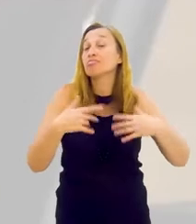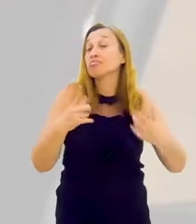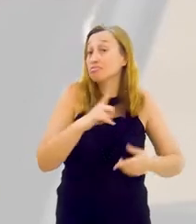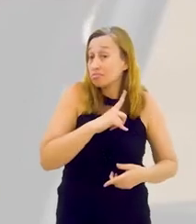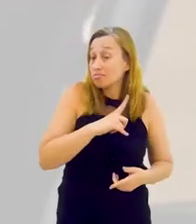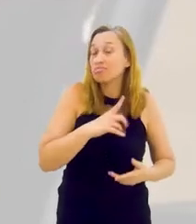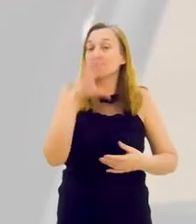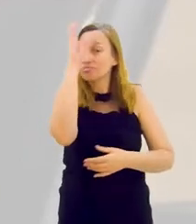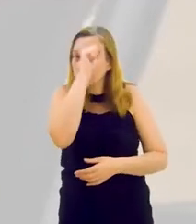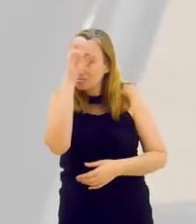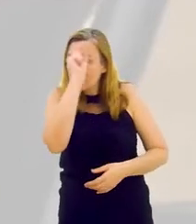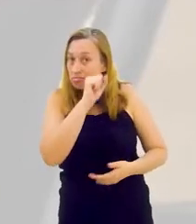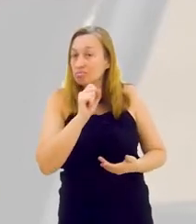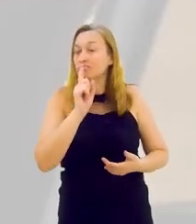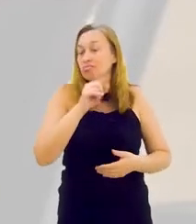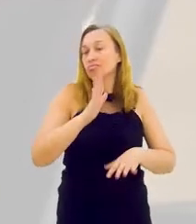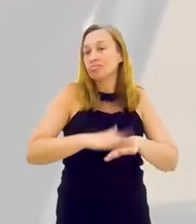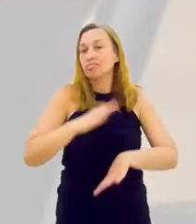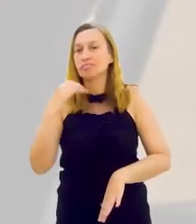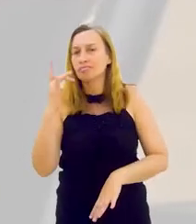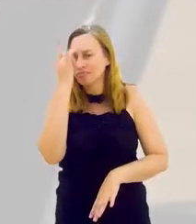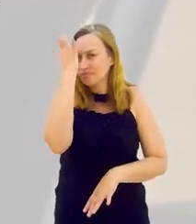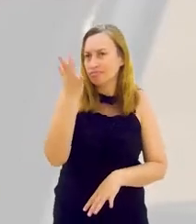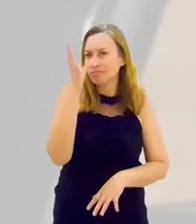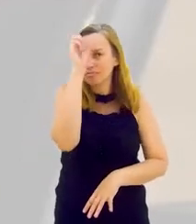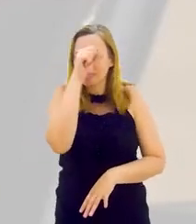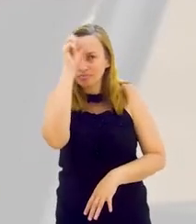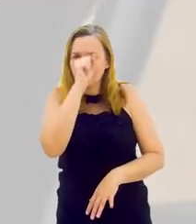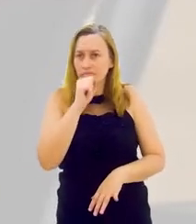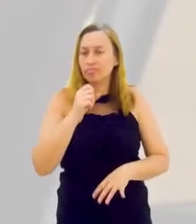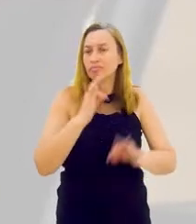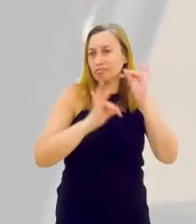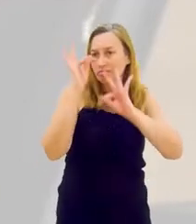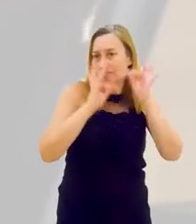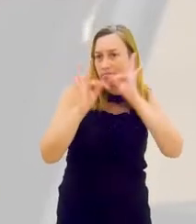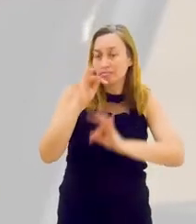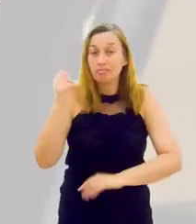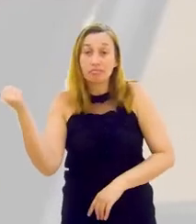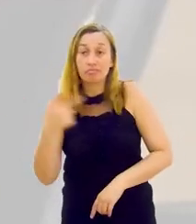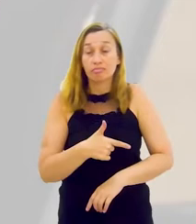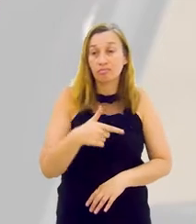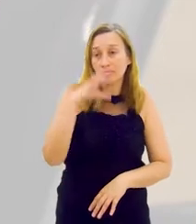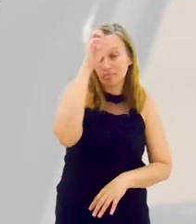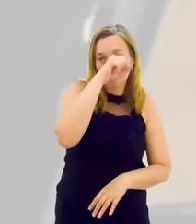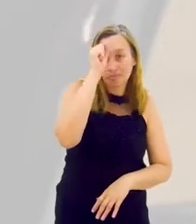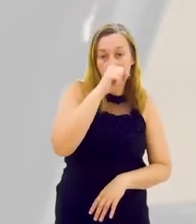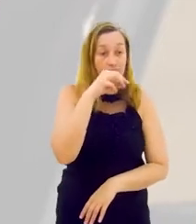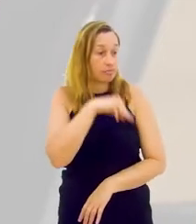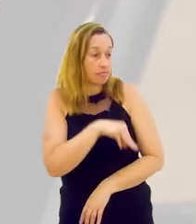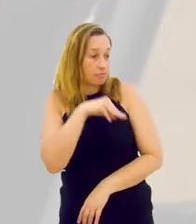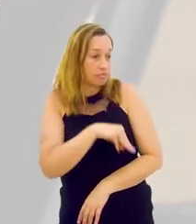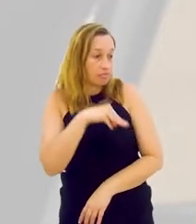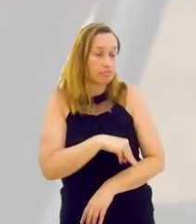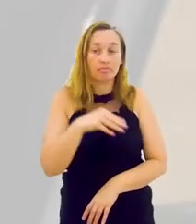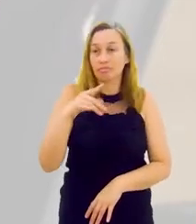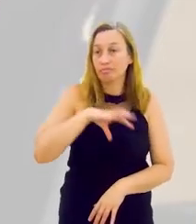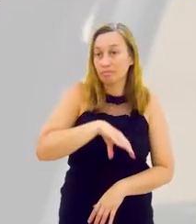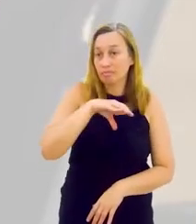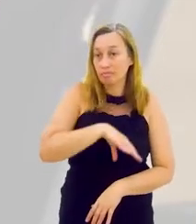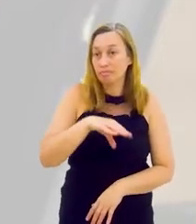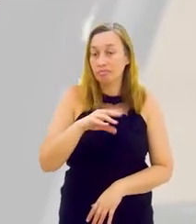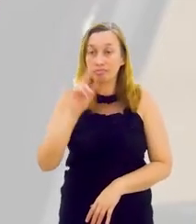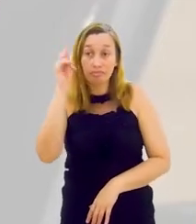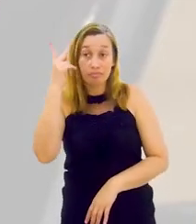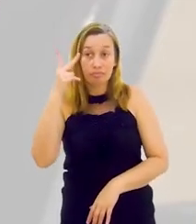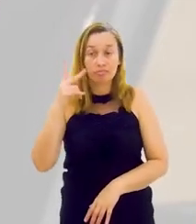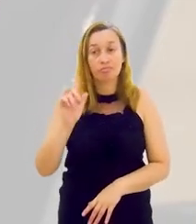essas tecnologias. E nós temos que aprendê-las. É muito mais fácil aprender essas tecnologias do que aprender matemática, português,